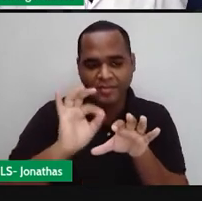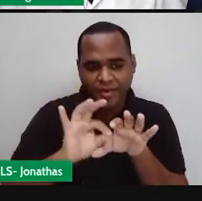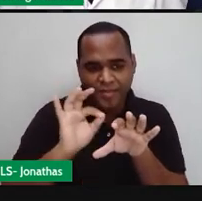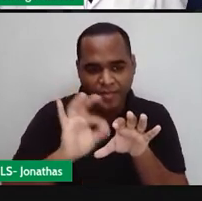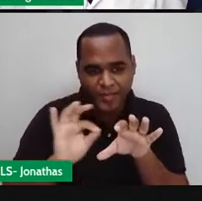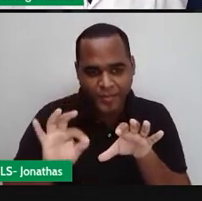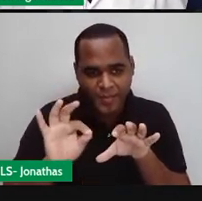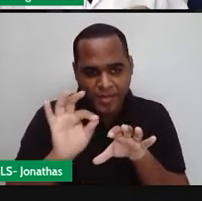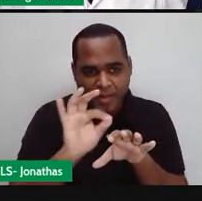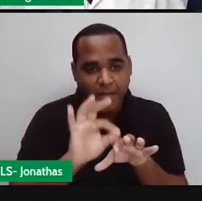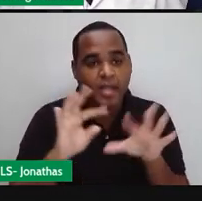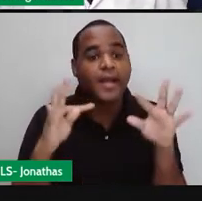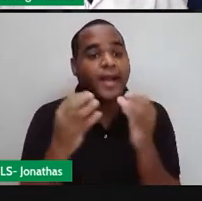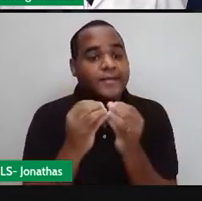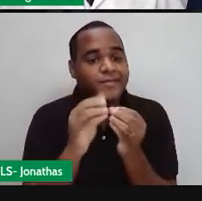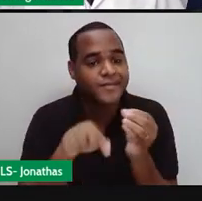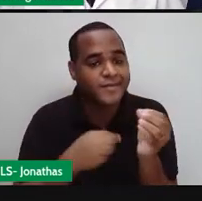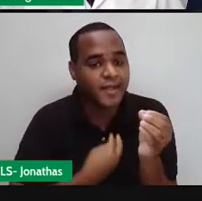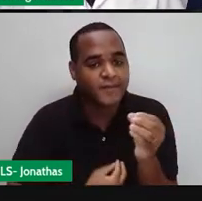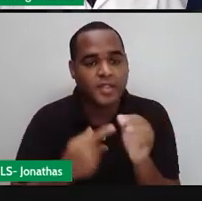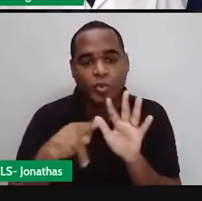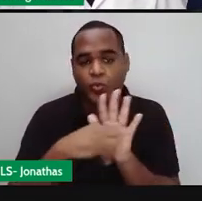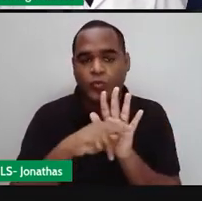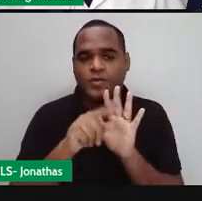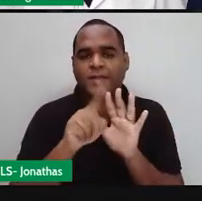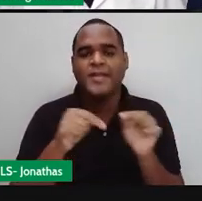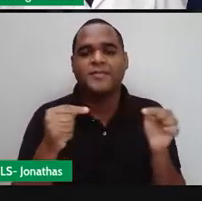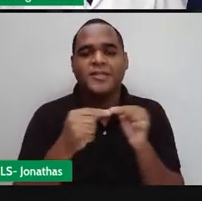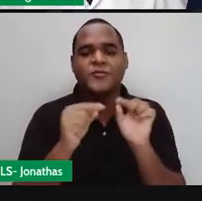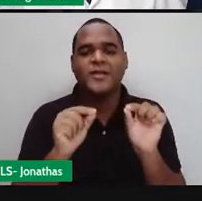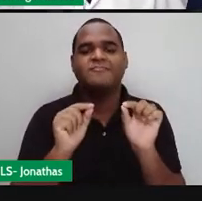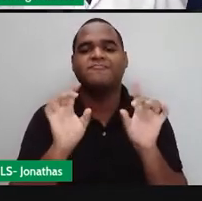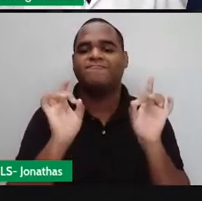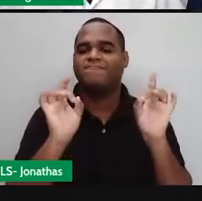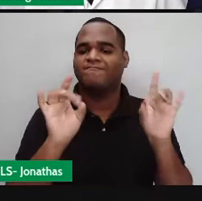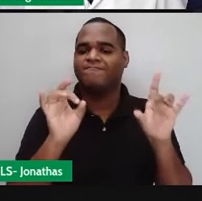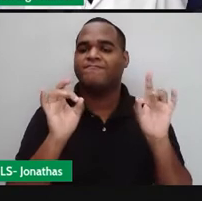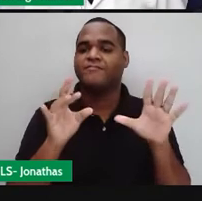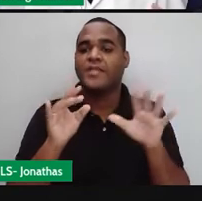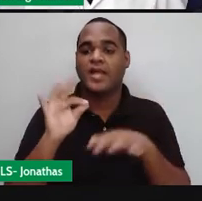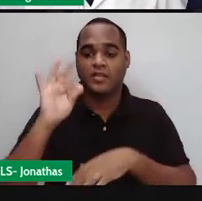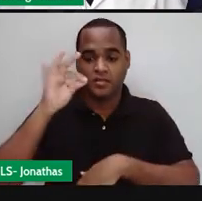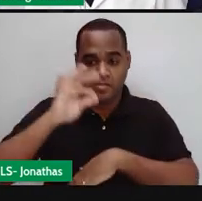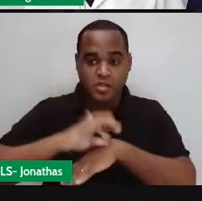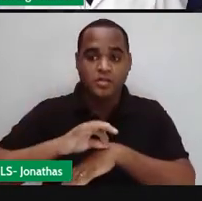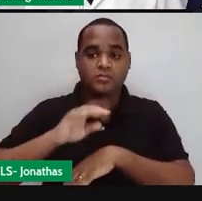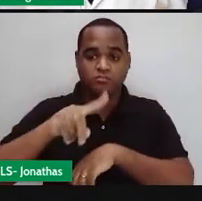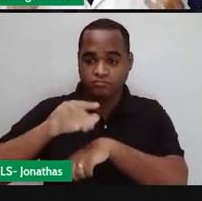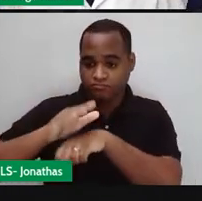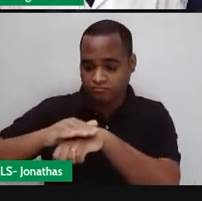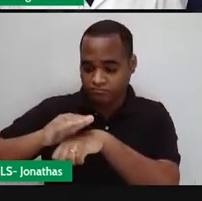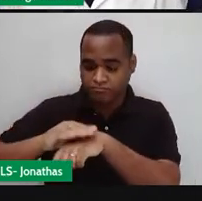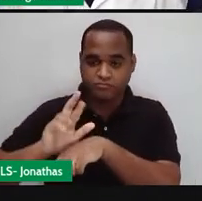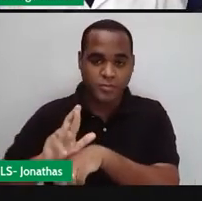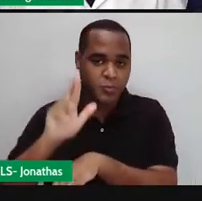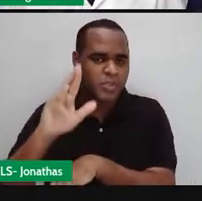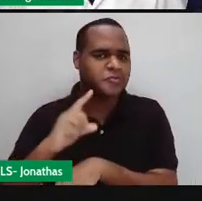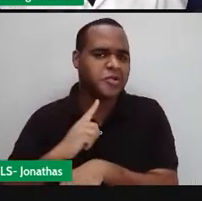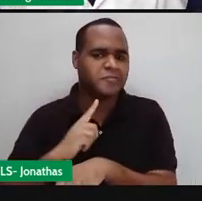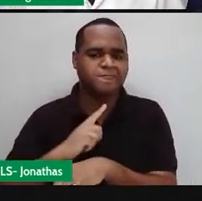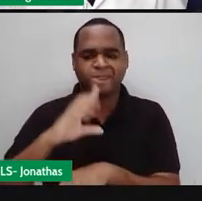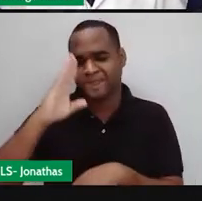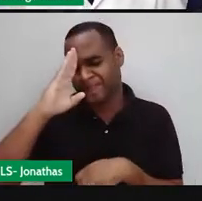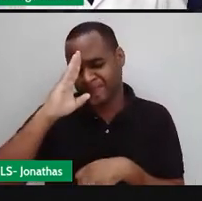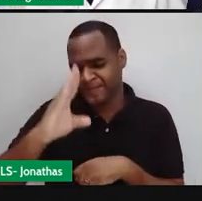Aquele formatozinho tem um formato todo especial, né? Que a abelha constrói com um propósito,